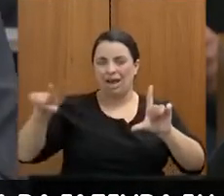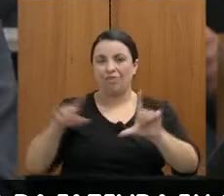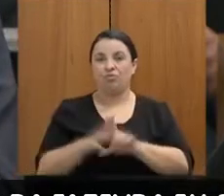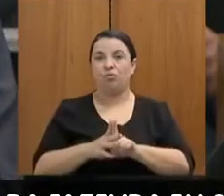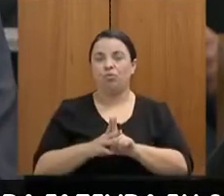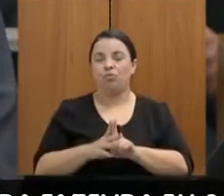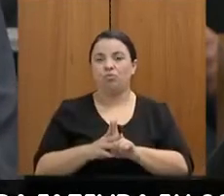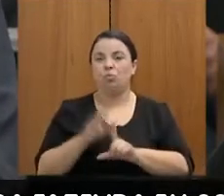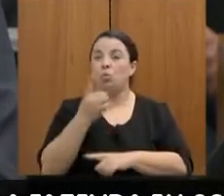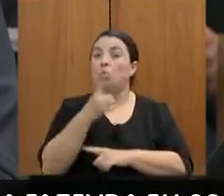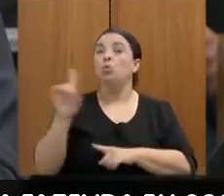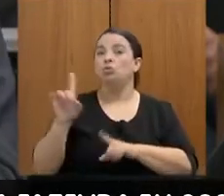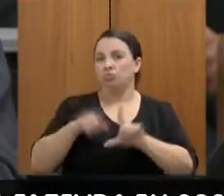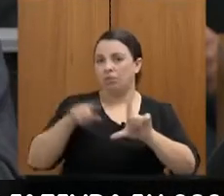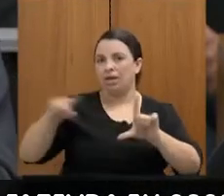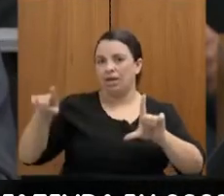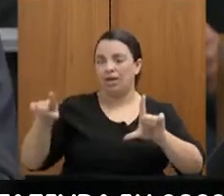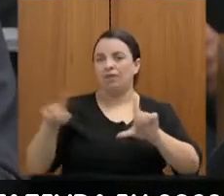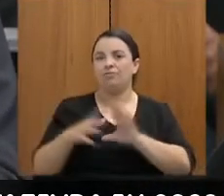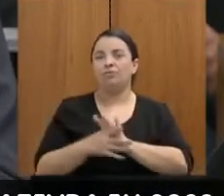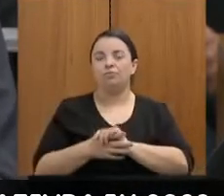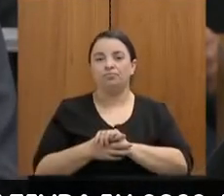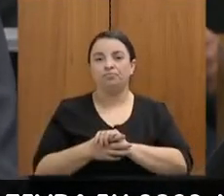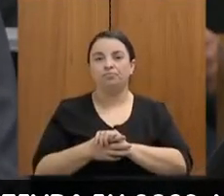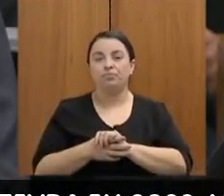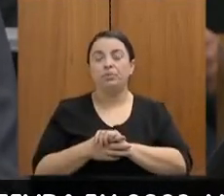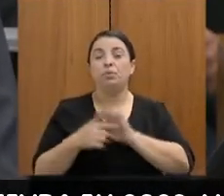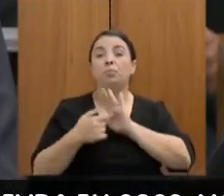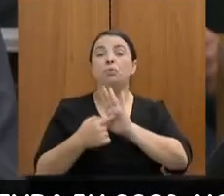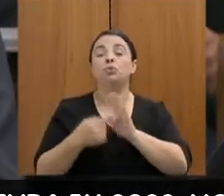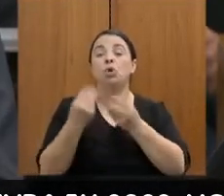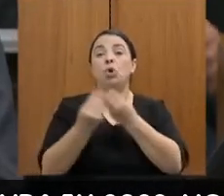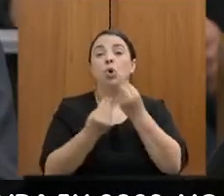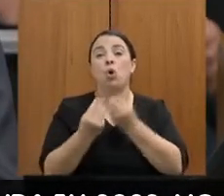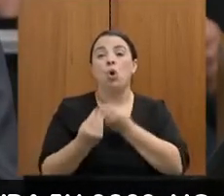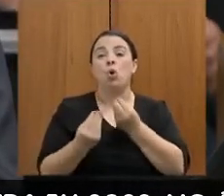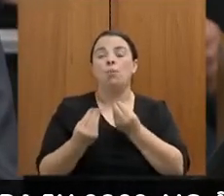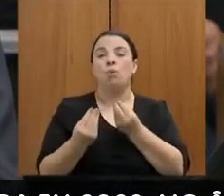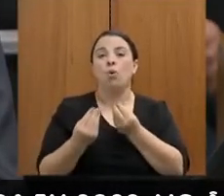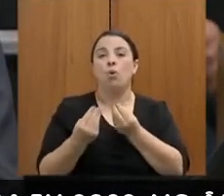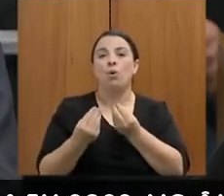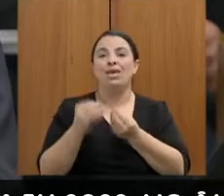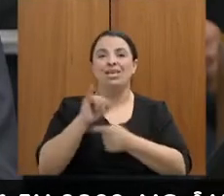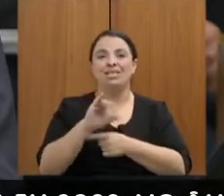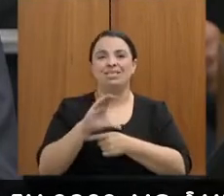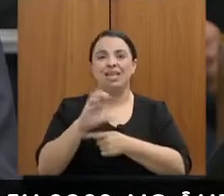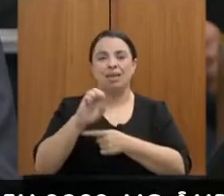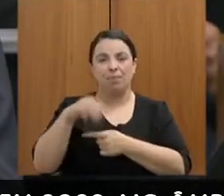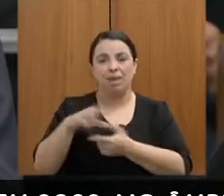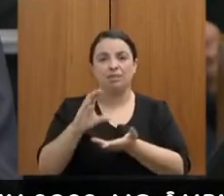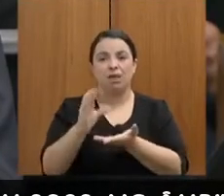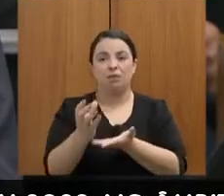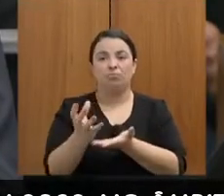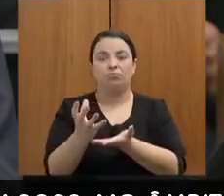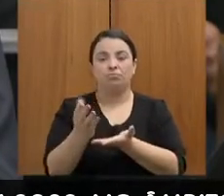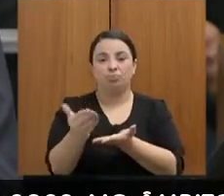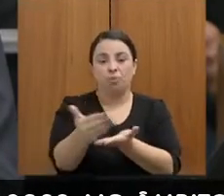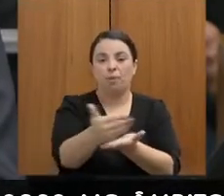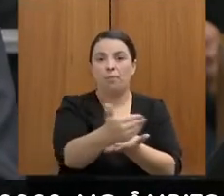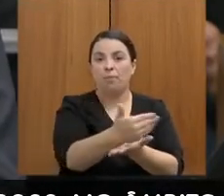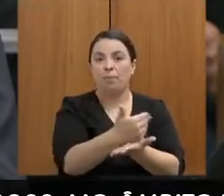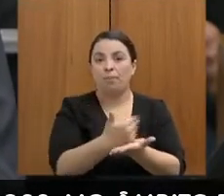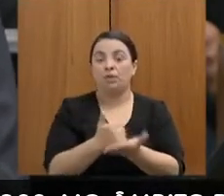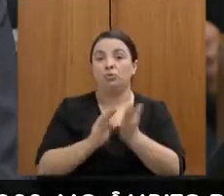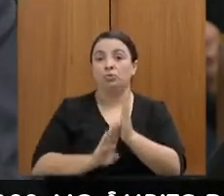na verdade, o último gráfico da penúltima folha, mostrando como a arrecadação do CMS cresceu de 51 bilhões em 2020